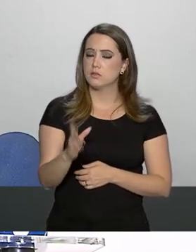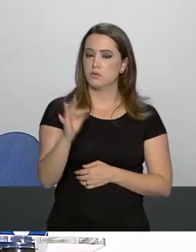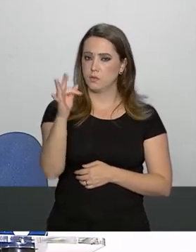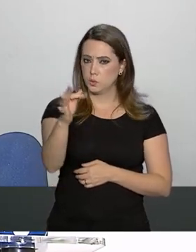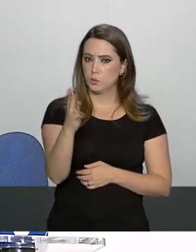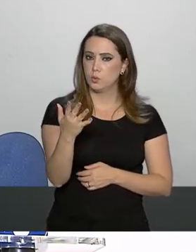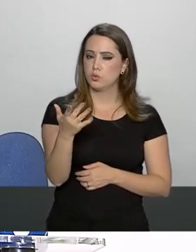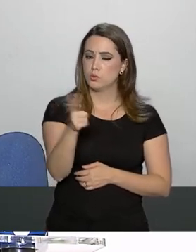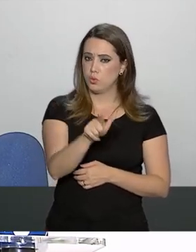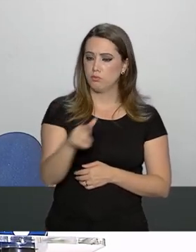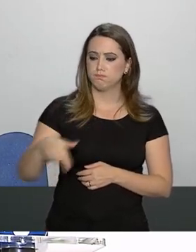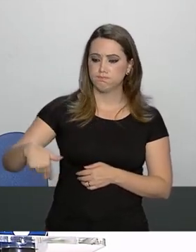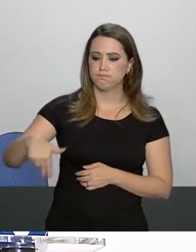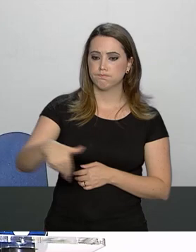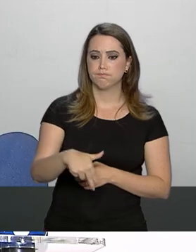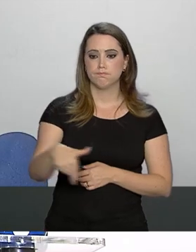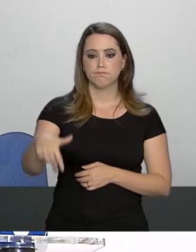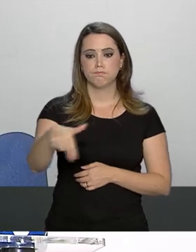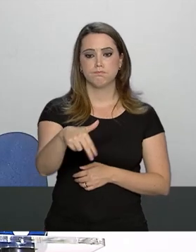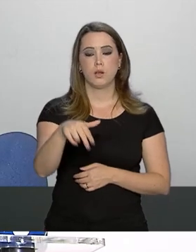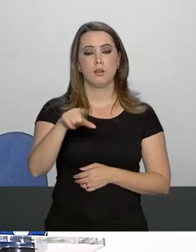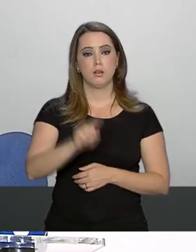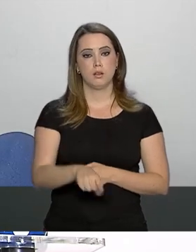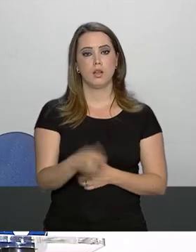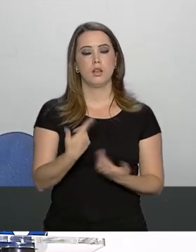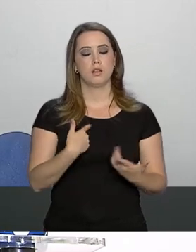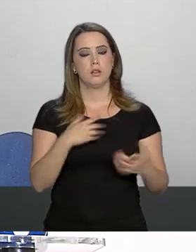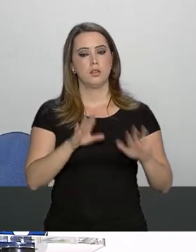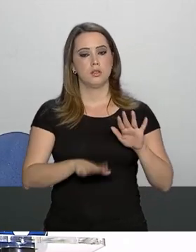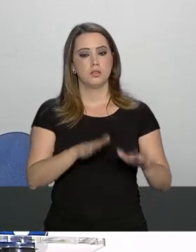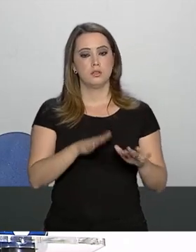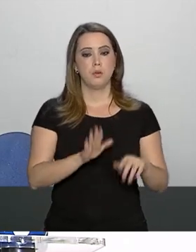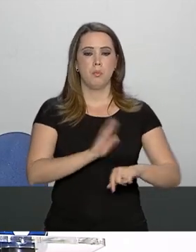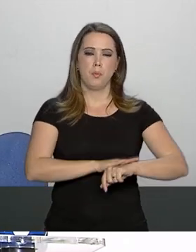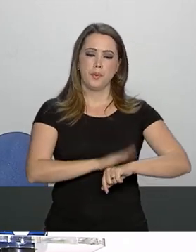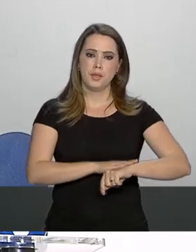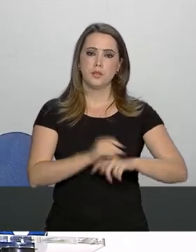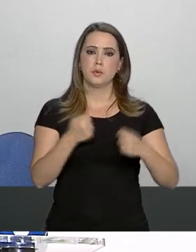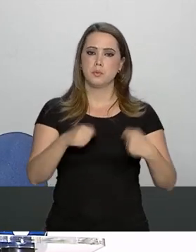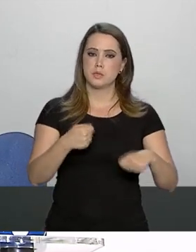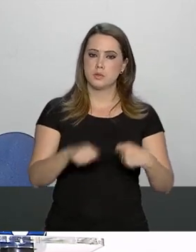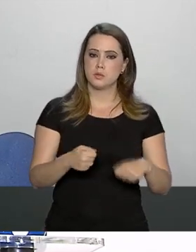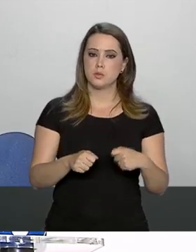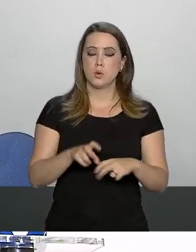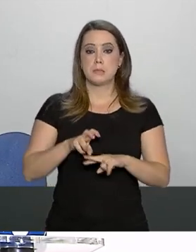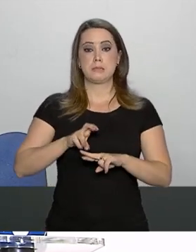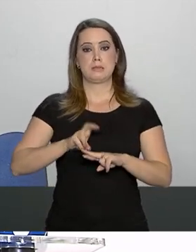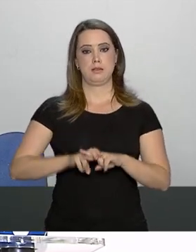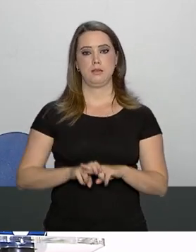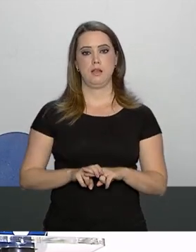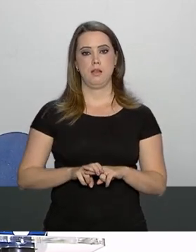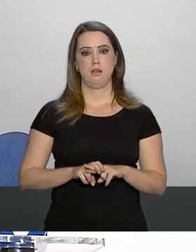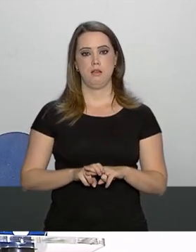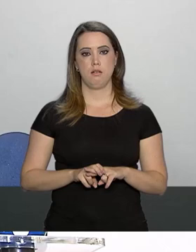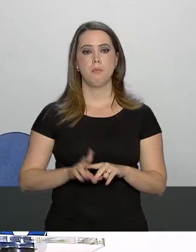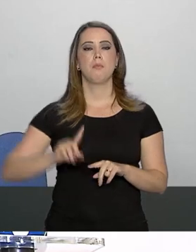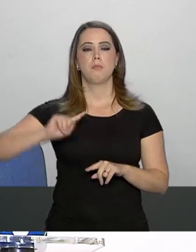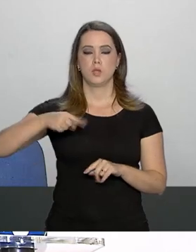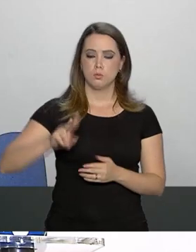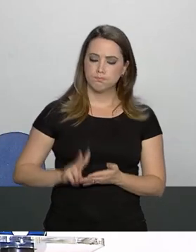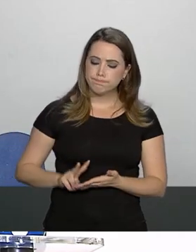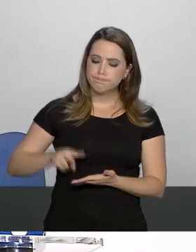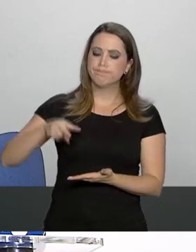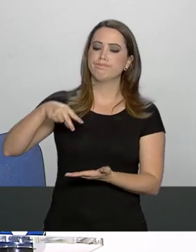Entre esses movimentos, em alguns momentos ele teve que sentar-se, mas retomou